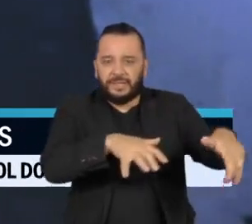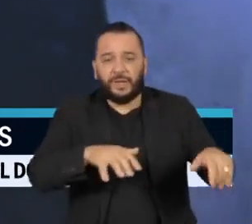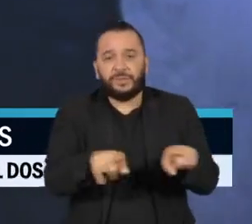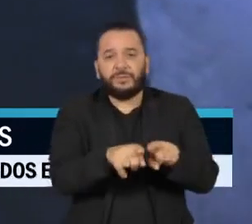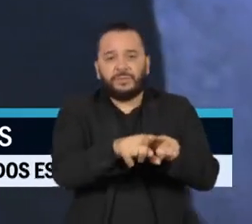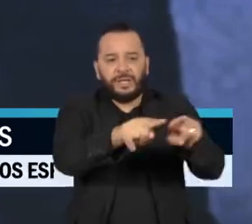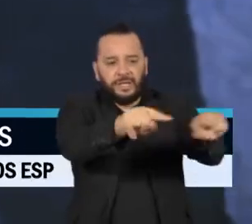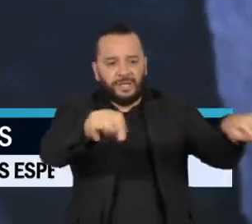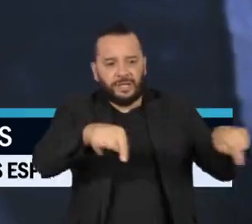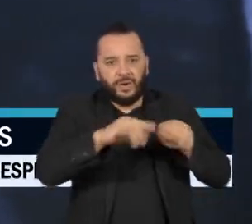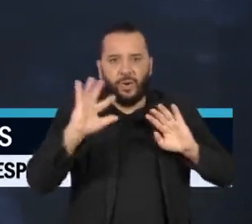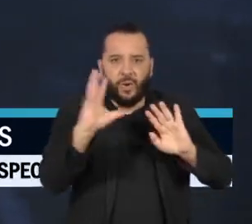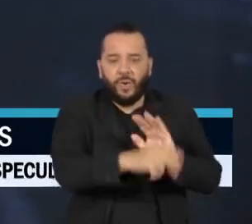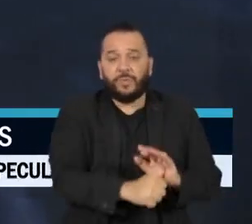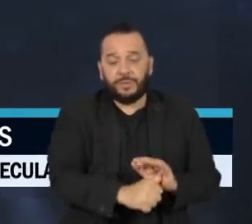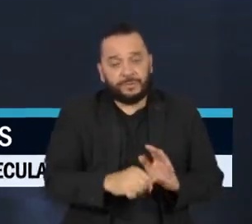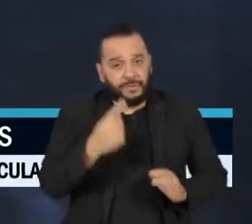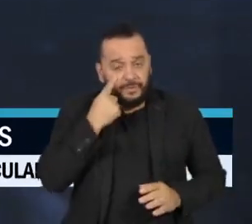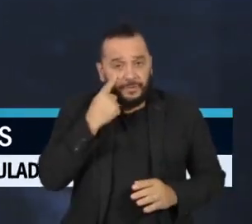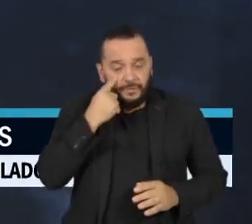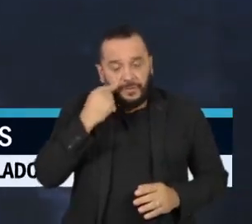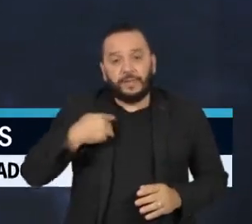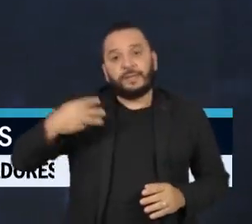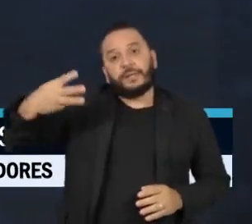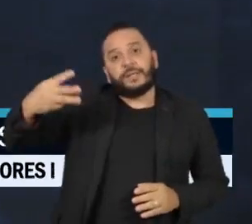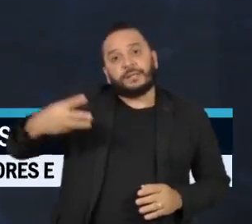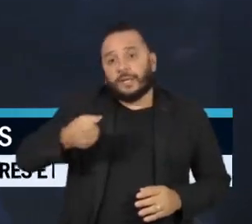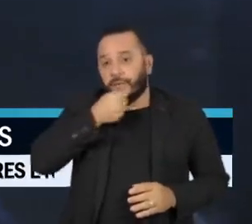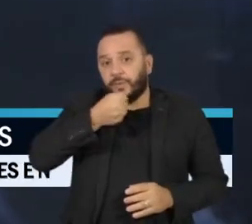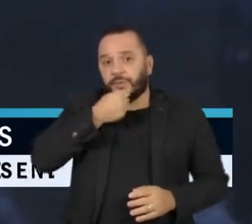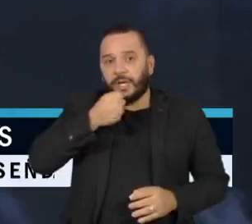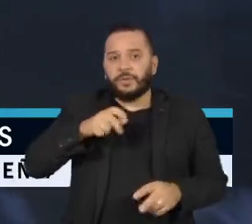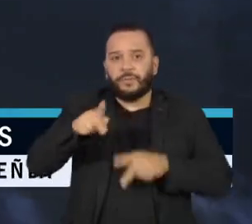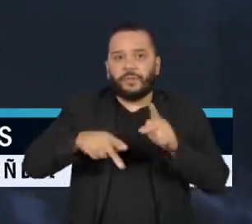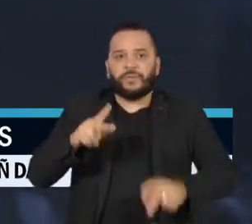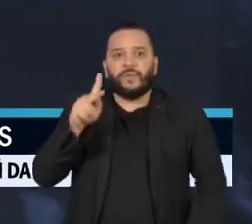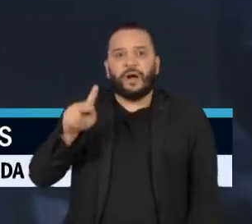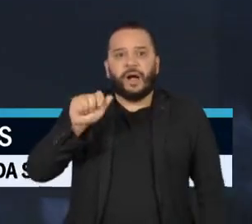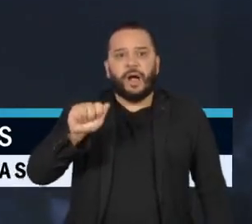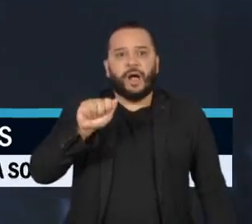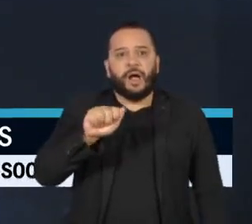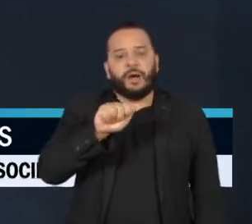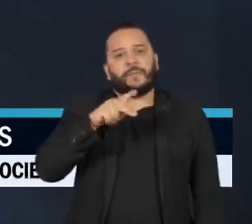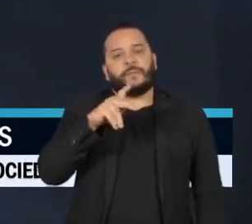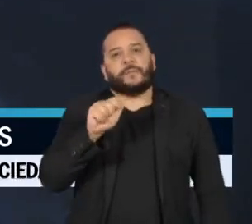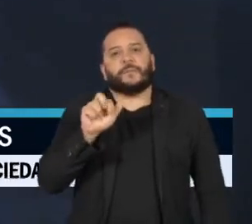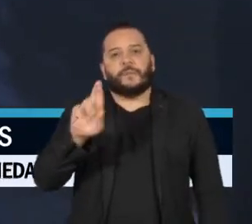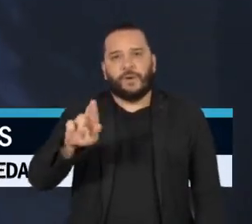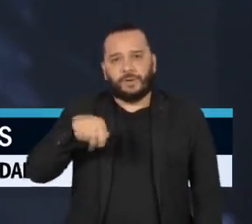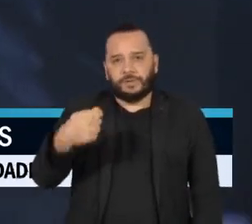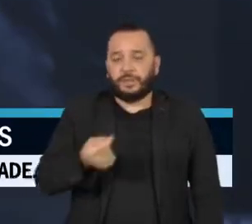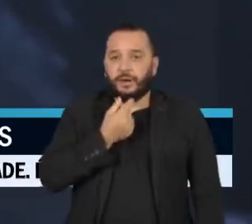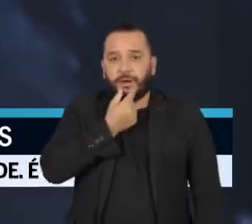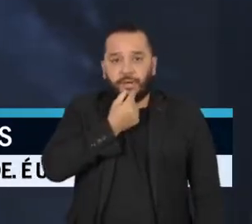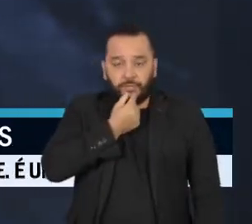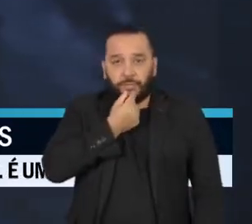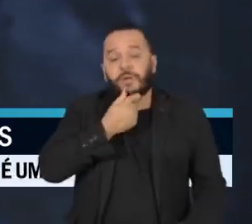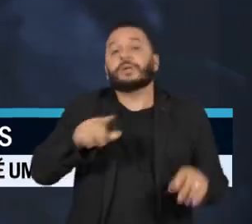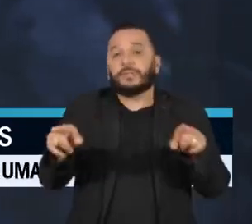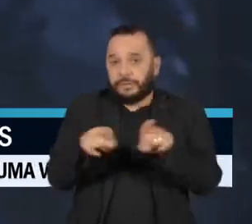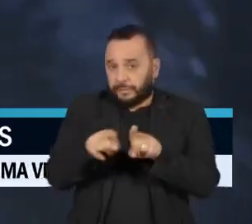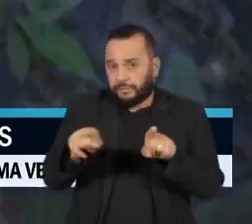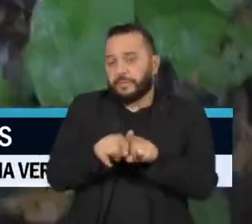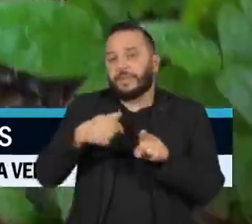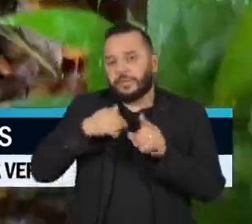na terceira reportagem da série Kaapor, Povo da Floresta, produzida em parceria com o Amazon Rainforest Journalism Fund e o Pulitzer